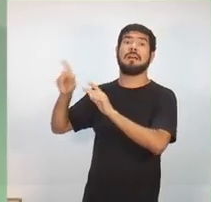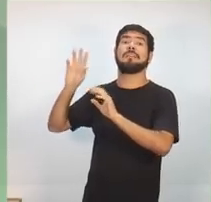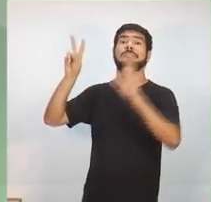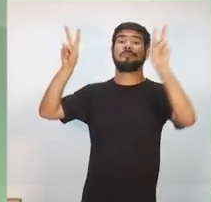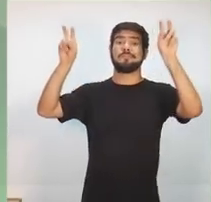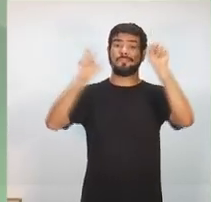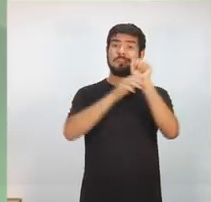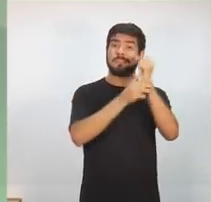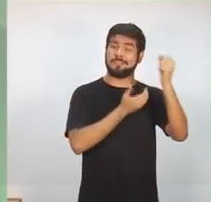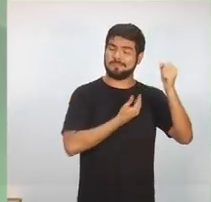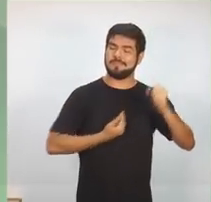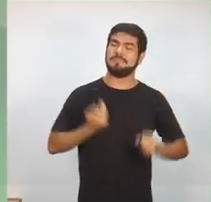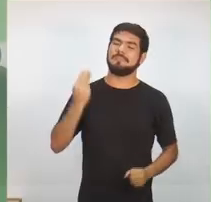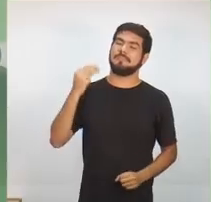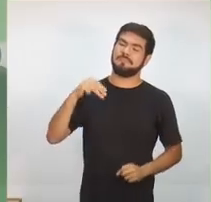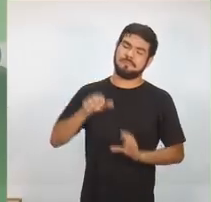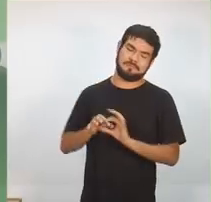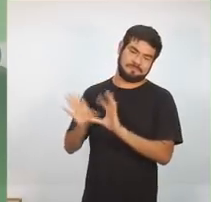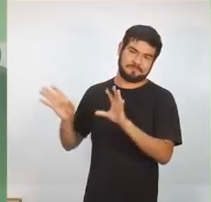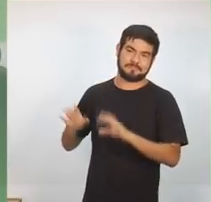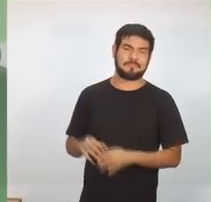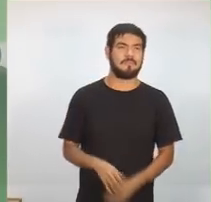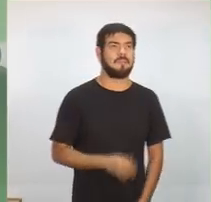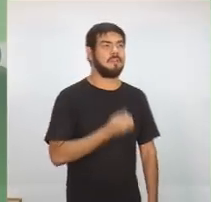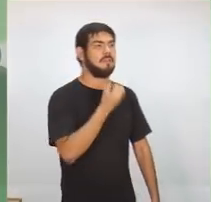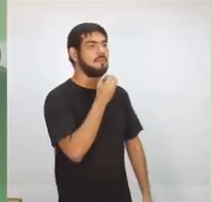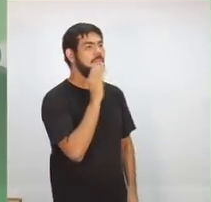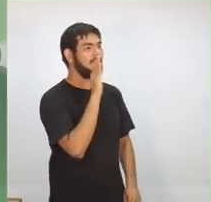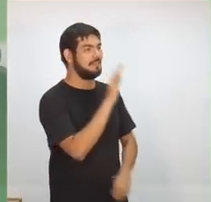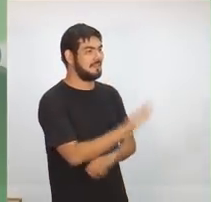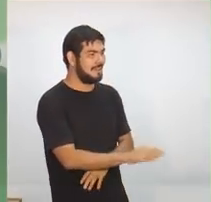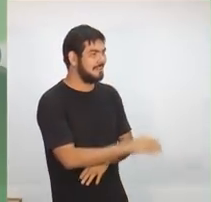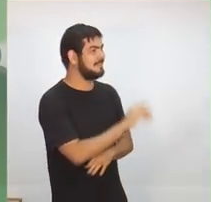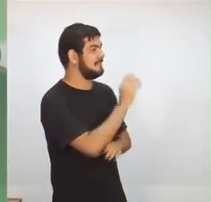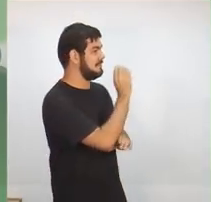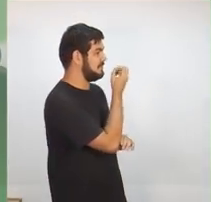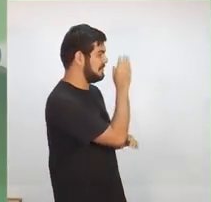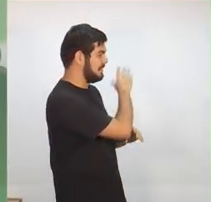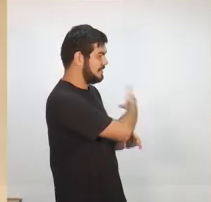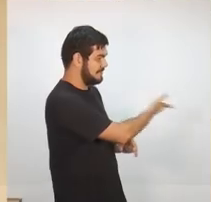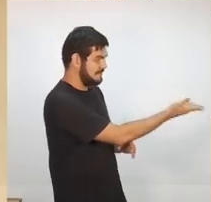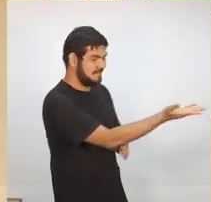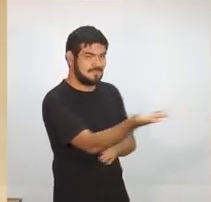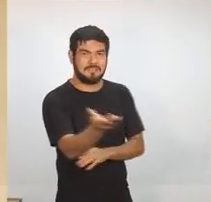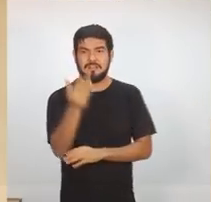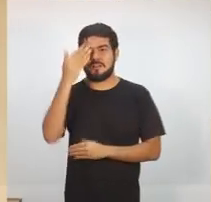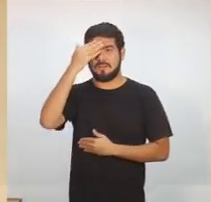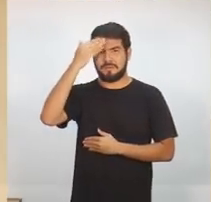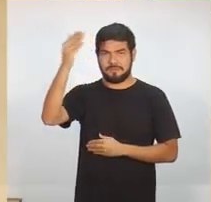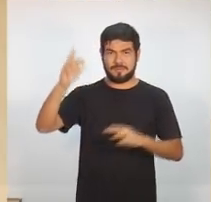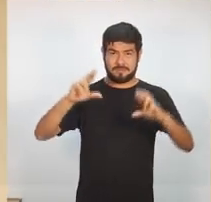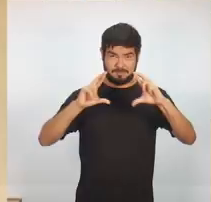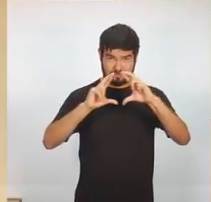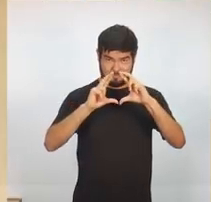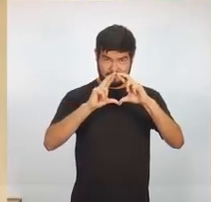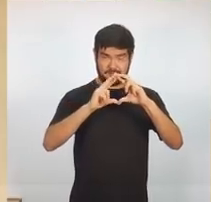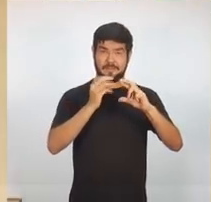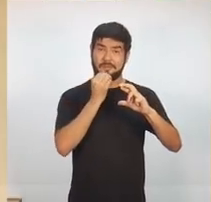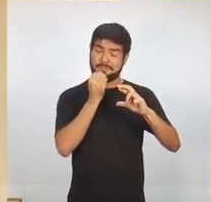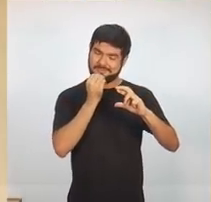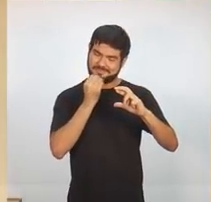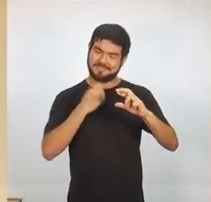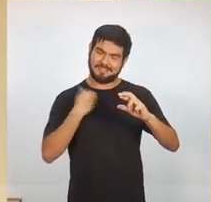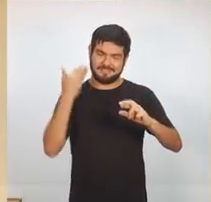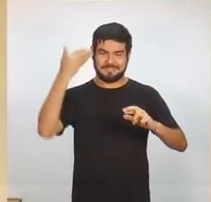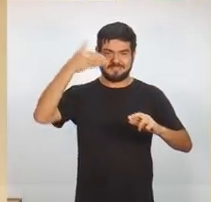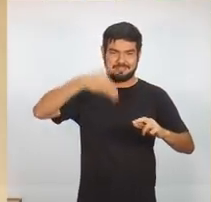pública. Candidato, três minutos. Boa tarde, Márcia. Boa tarde aos candidatos. Muito obrigado à TV em Tempo pela oportunidade que nos dá de